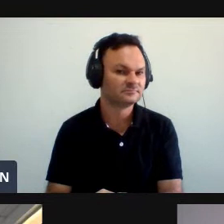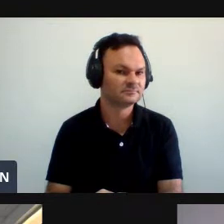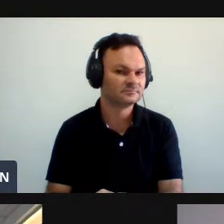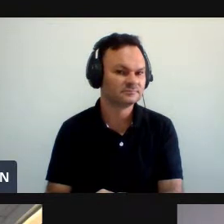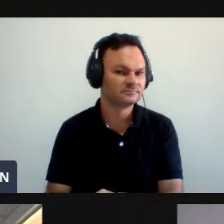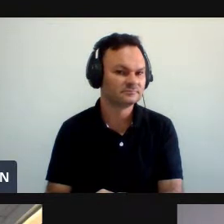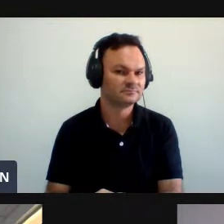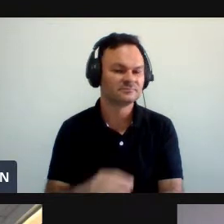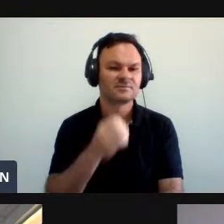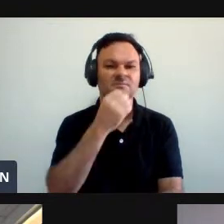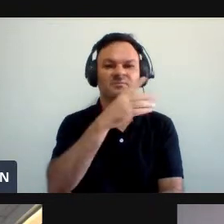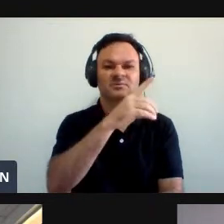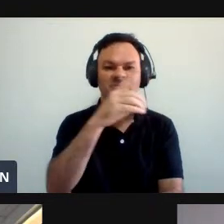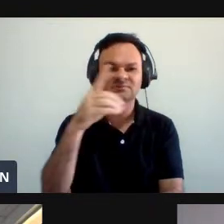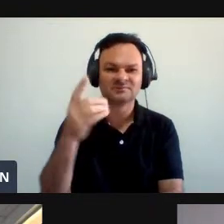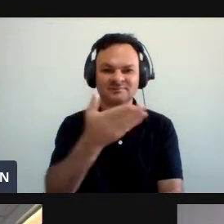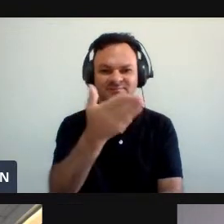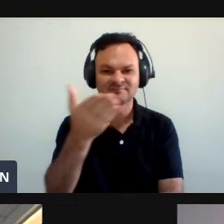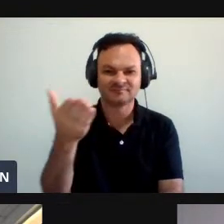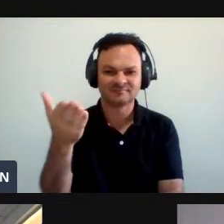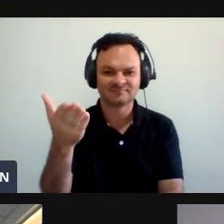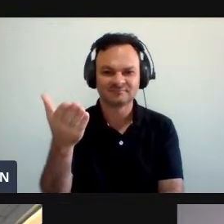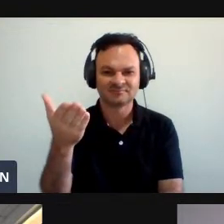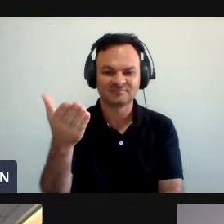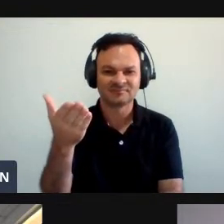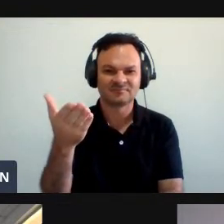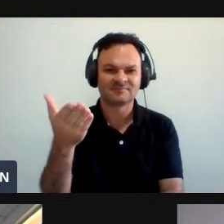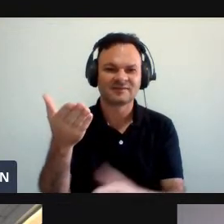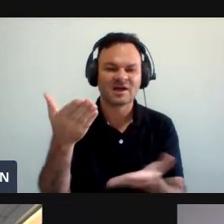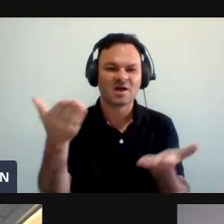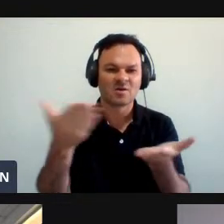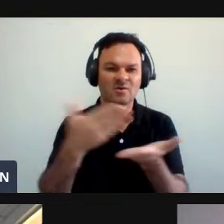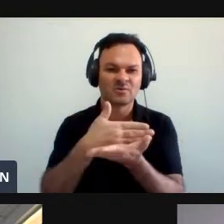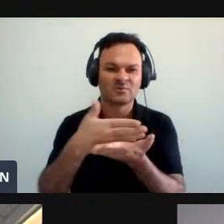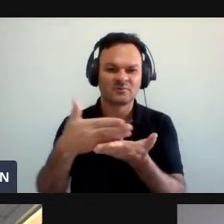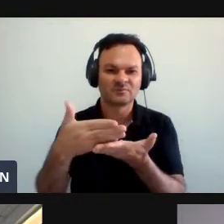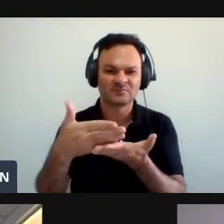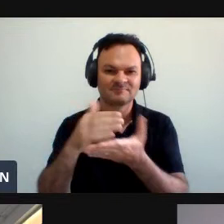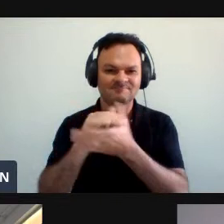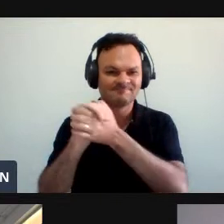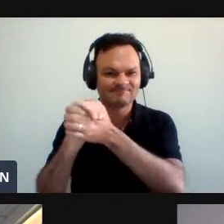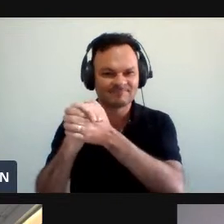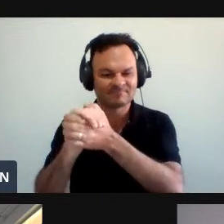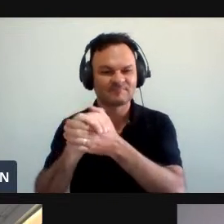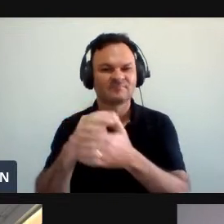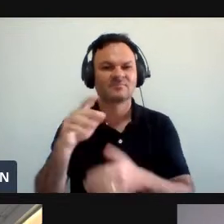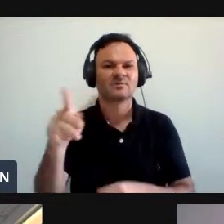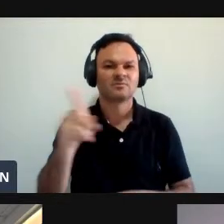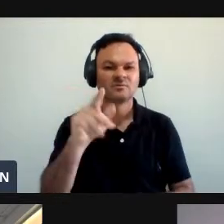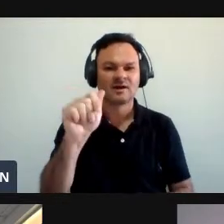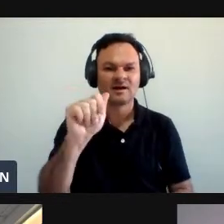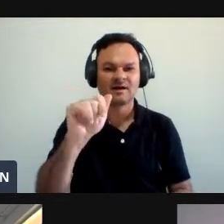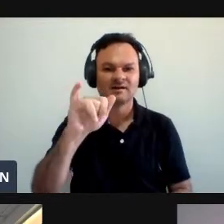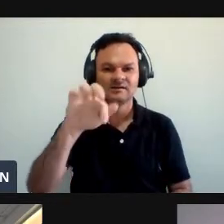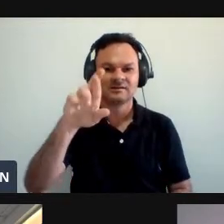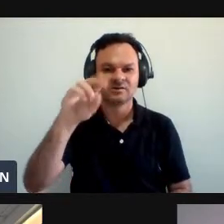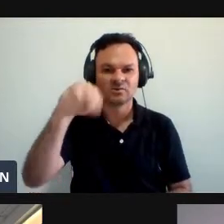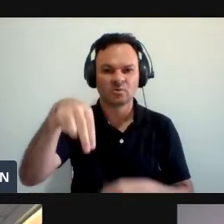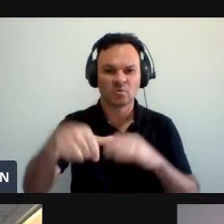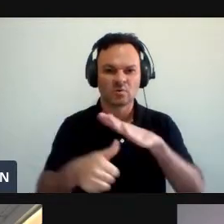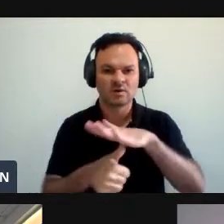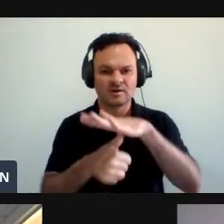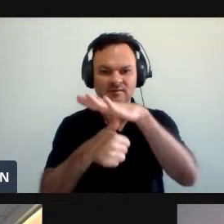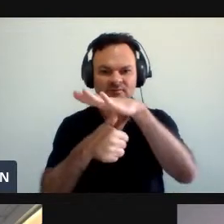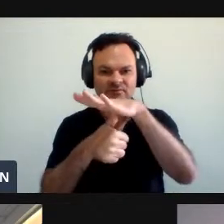Bom dia a todos Gostaria inicialmente De saudar aqui O nosso reitor Professor Ayrão Aparecido Silvio Mello